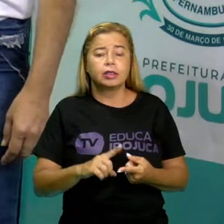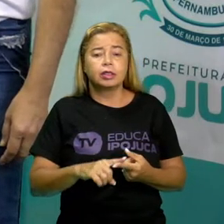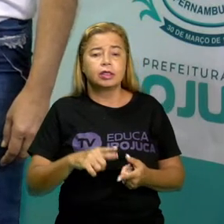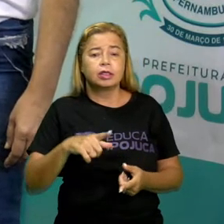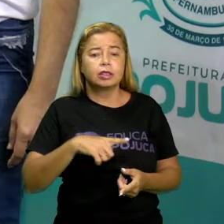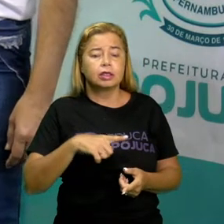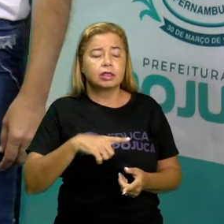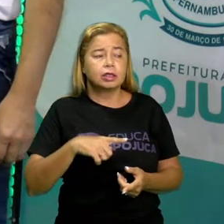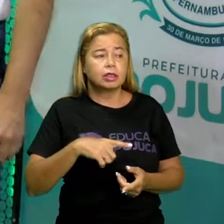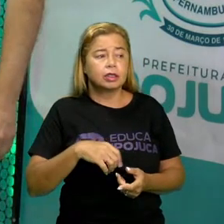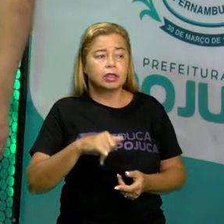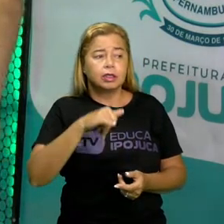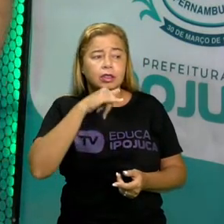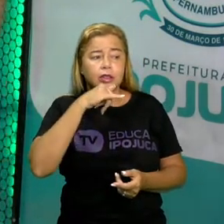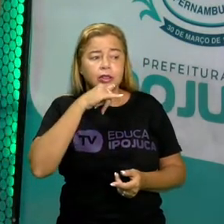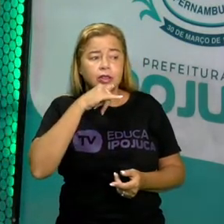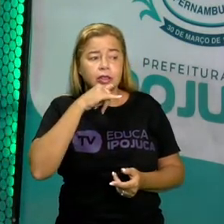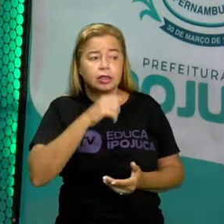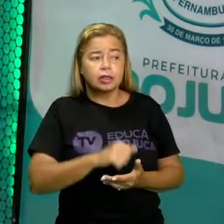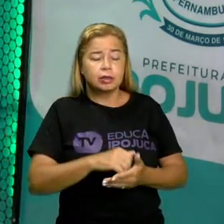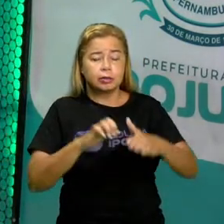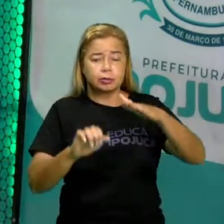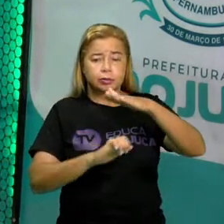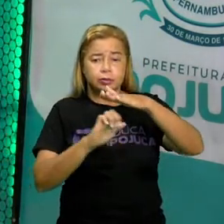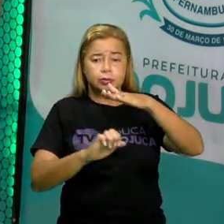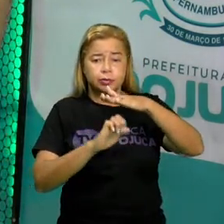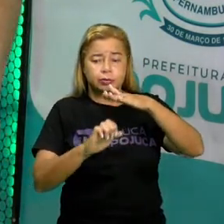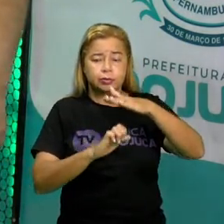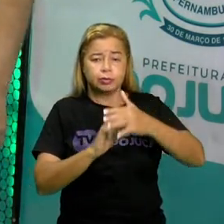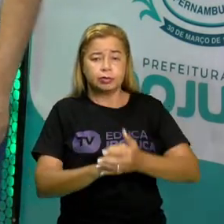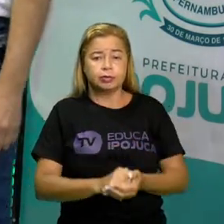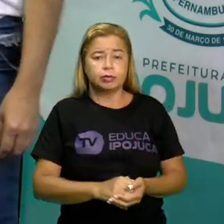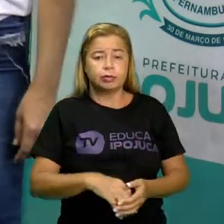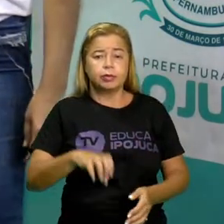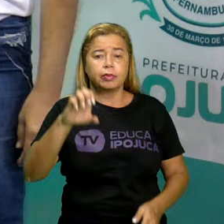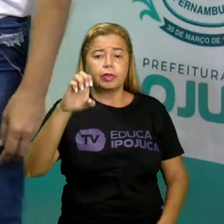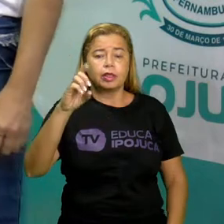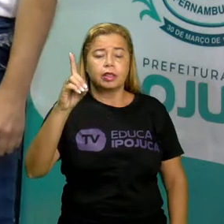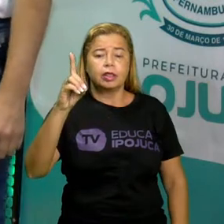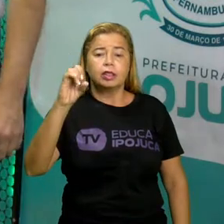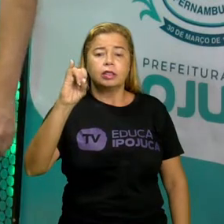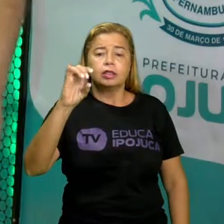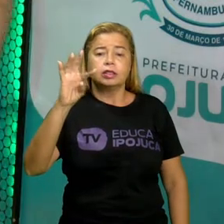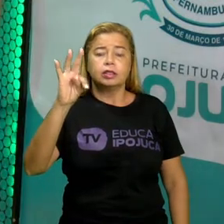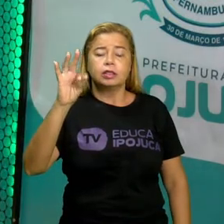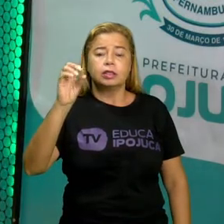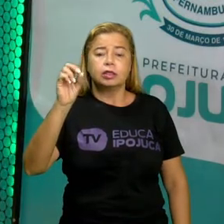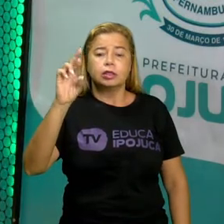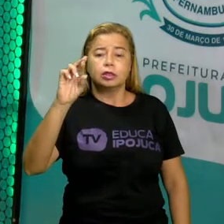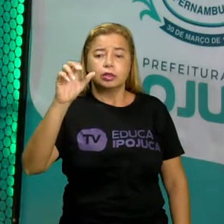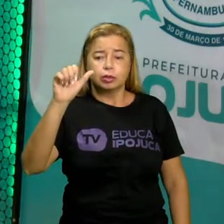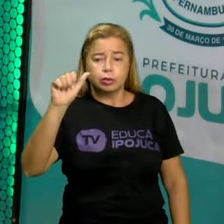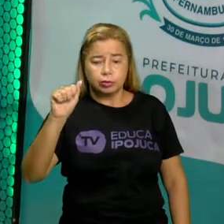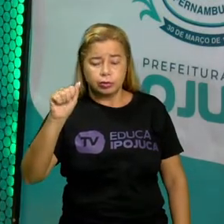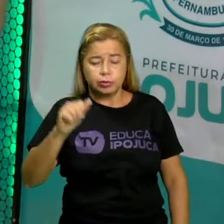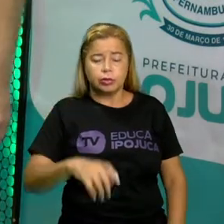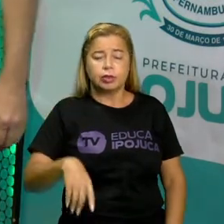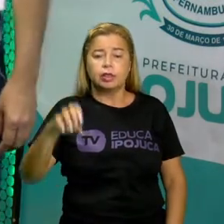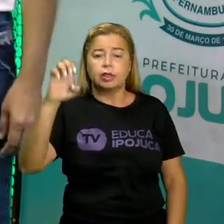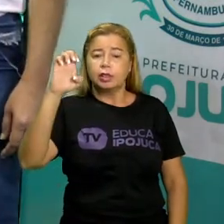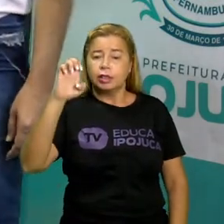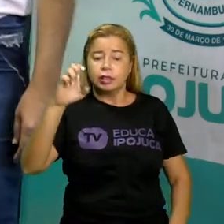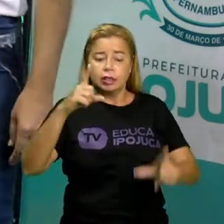de, um exemplo de um nome de uma empresa. Editora Construir. Então, aqui nós temos o E